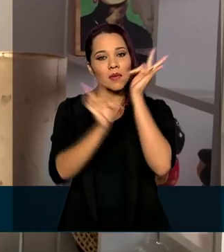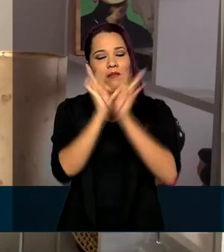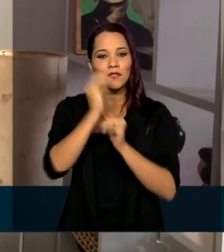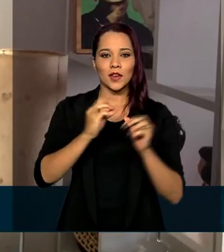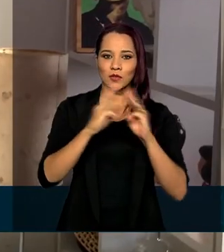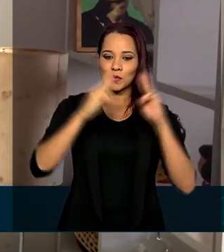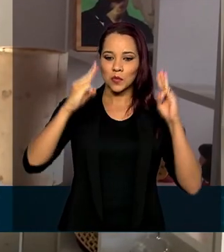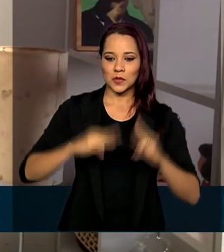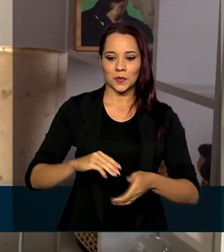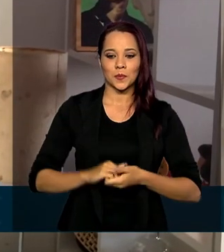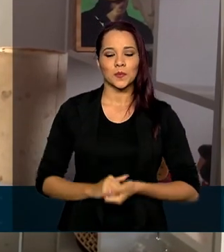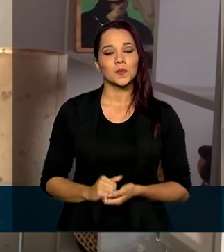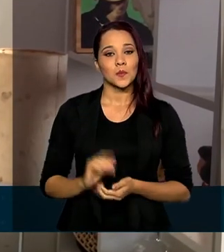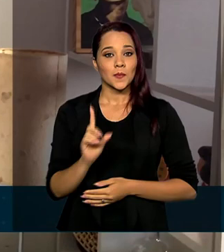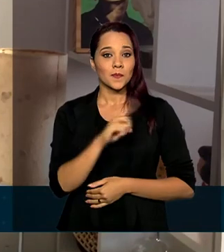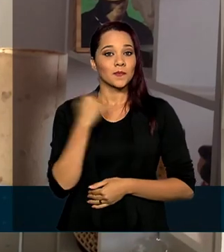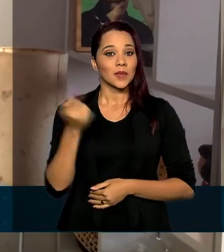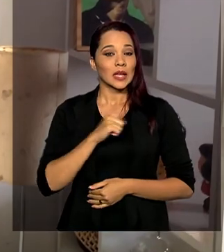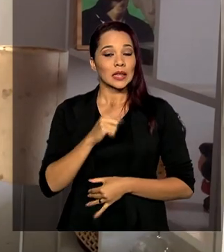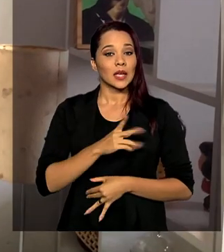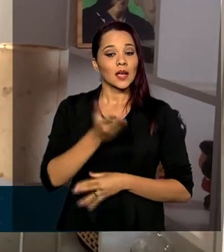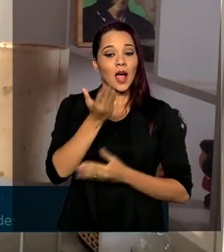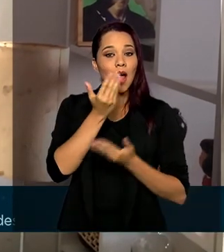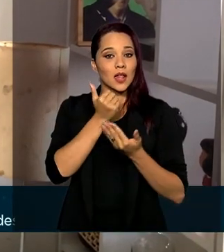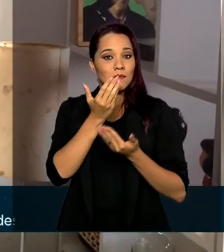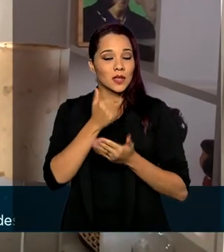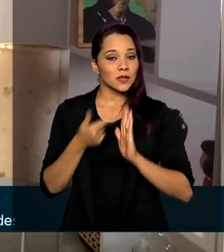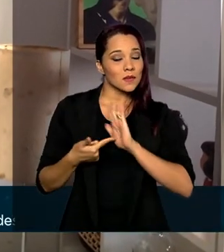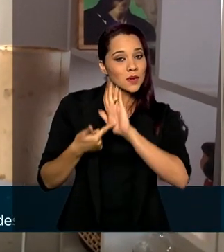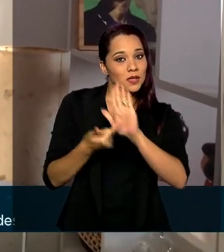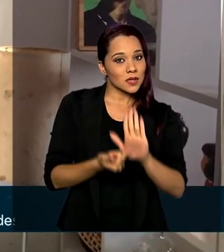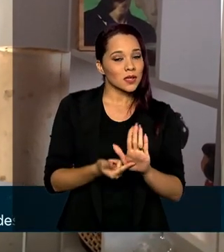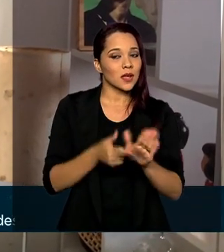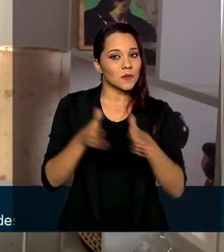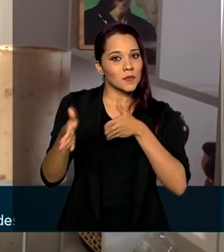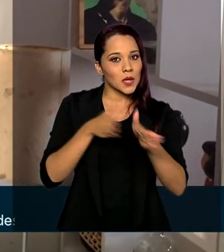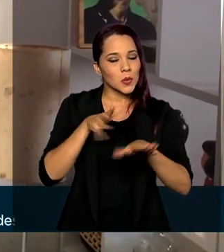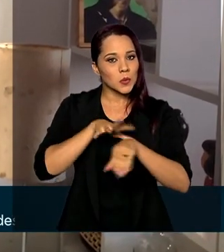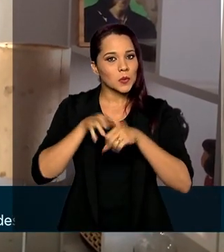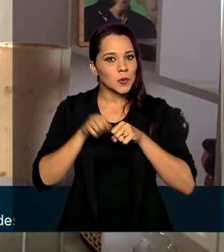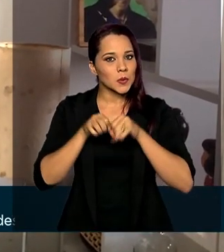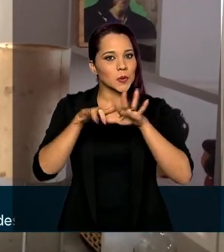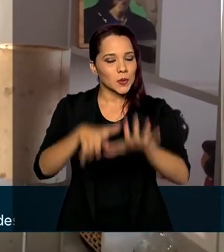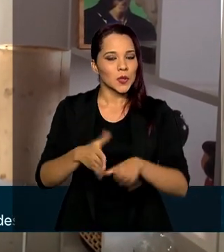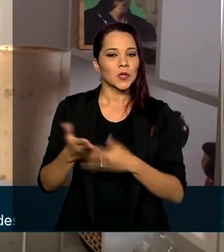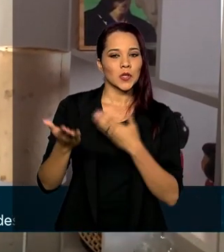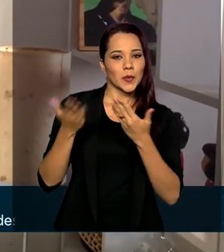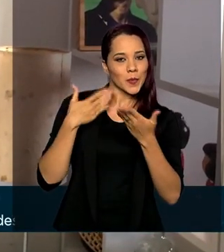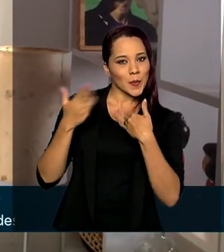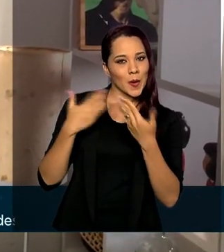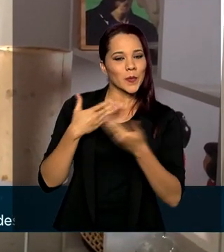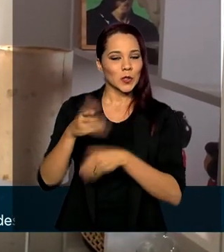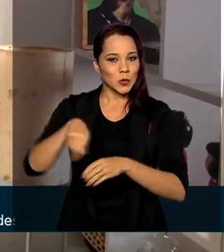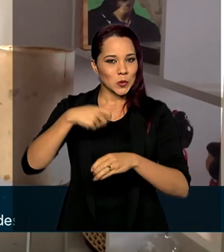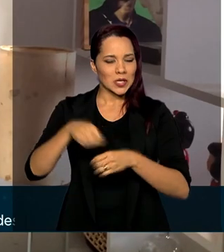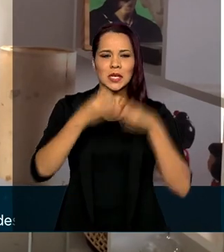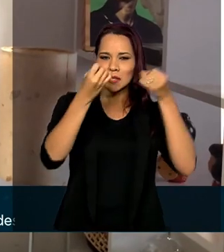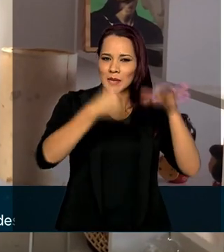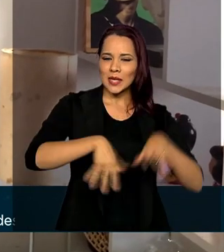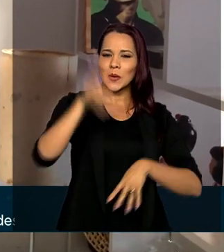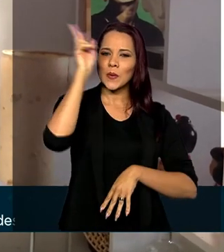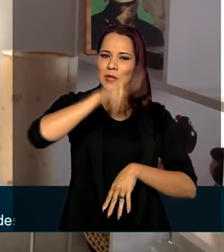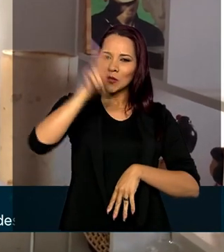Museus. Nós temos alimentação apresentada em tempos de pandemia, através do Papo de Cozinha, contação de história,